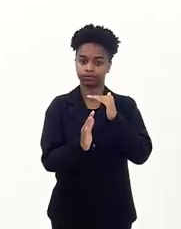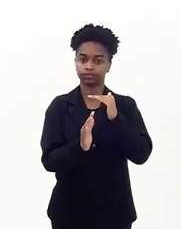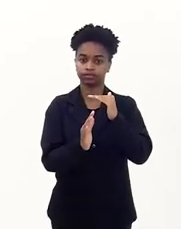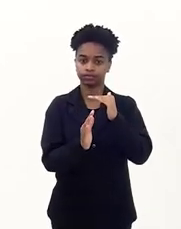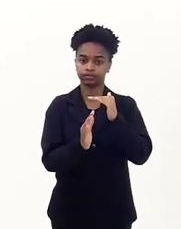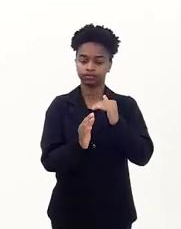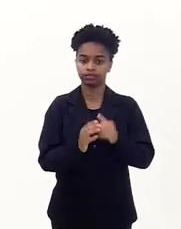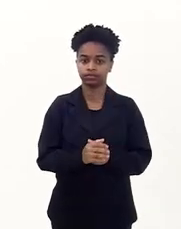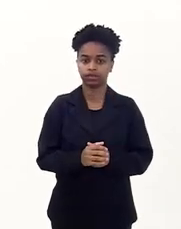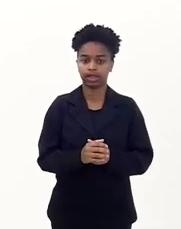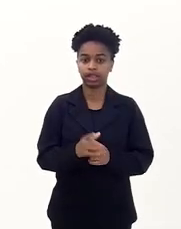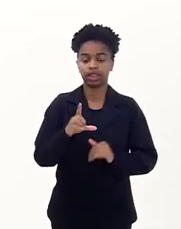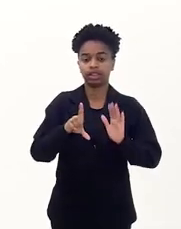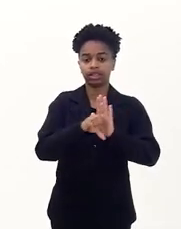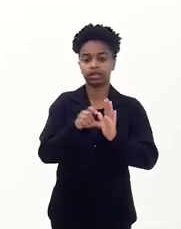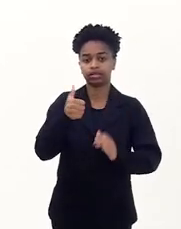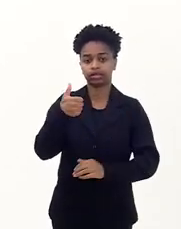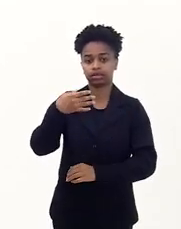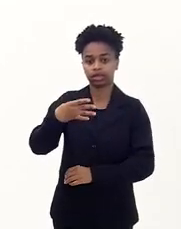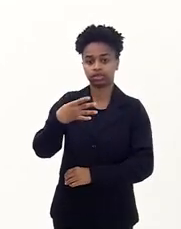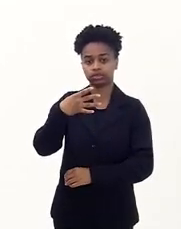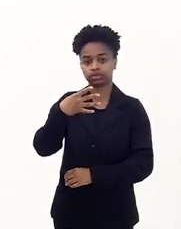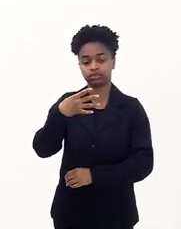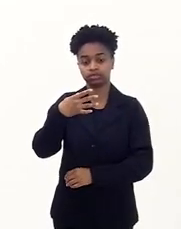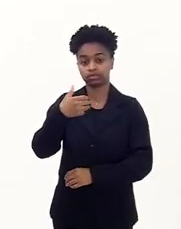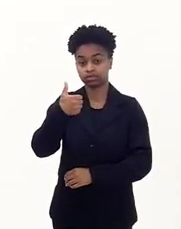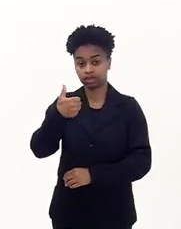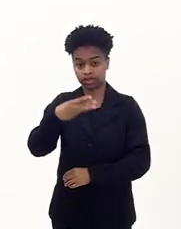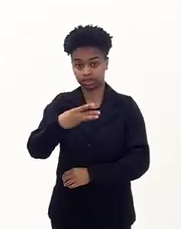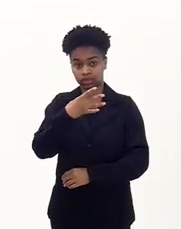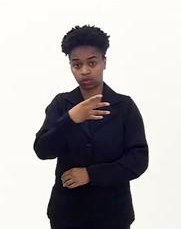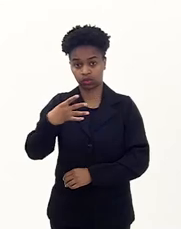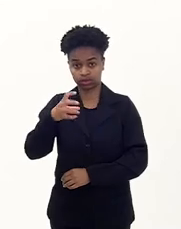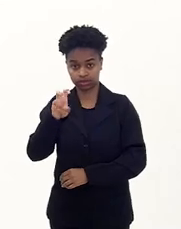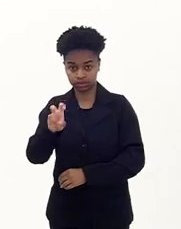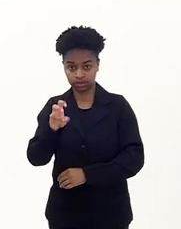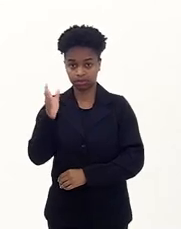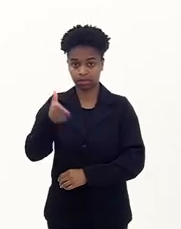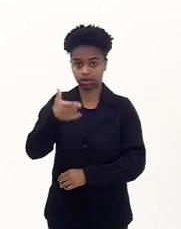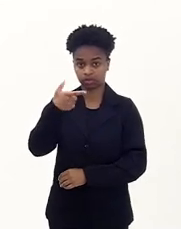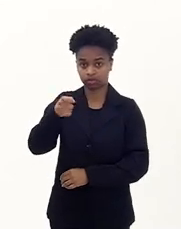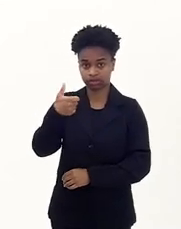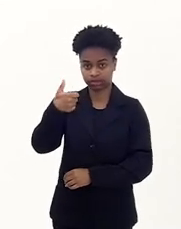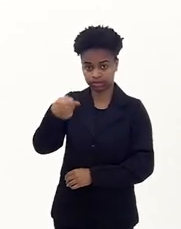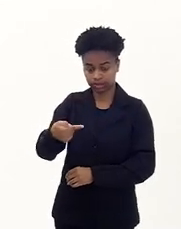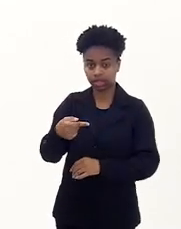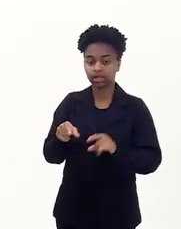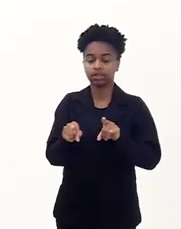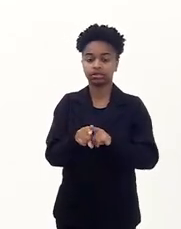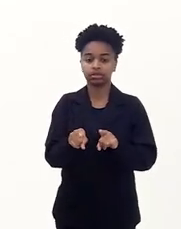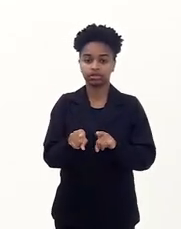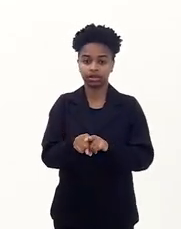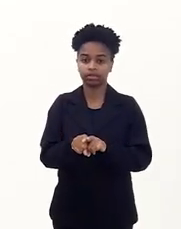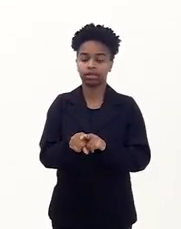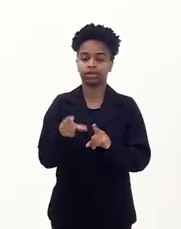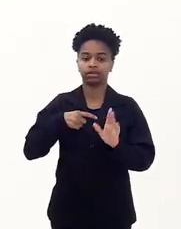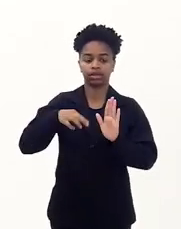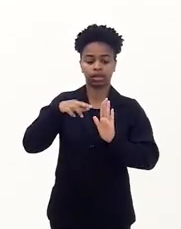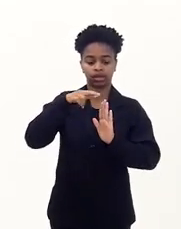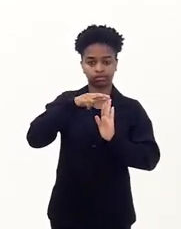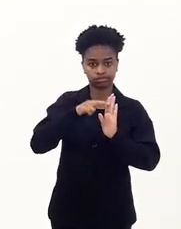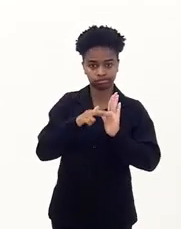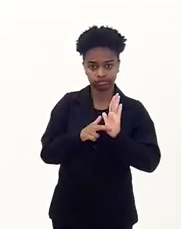imigrantes, a lei 13.445, de 2017. E com os seus